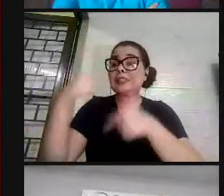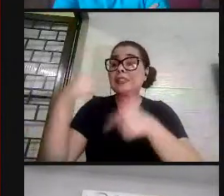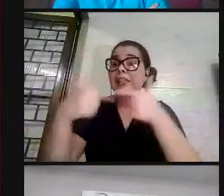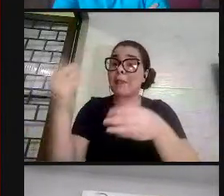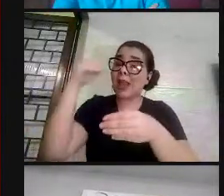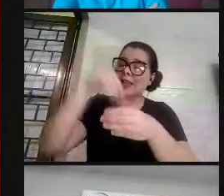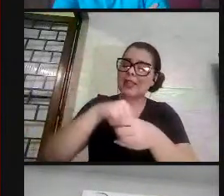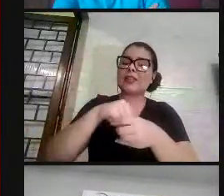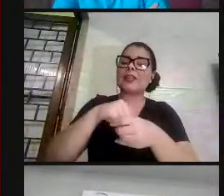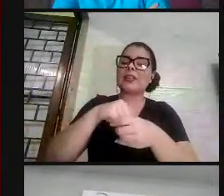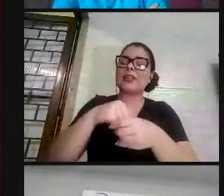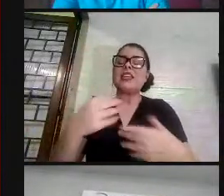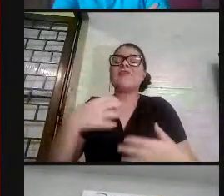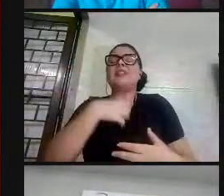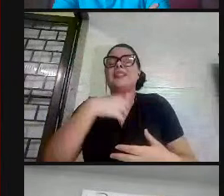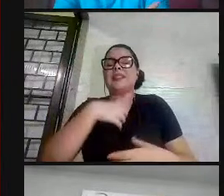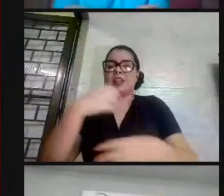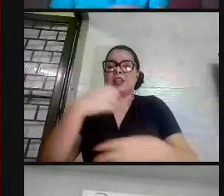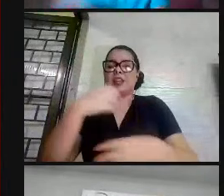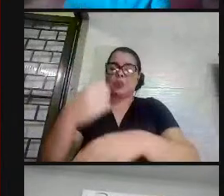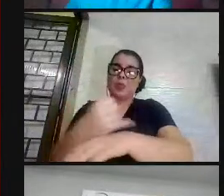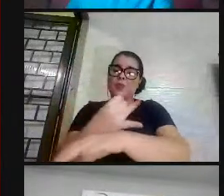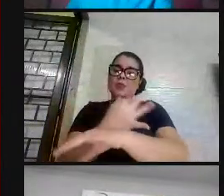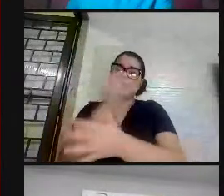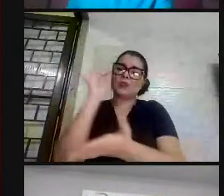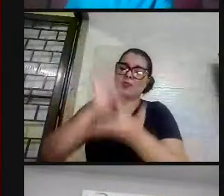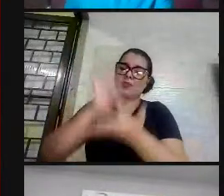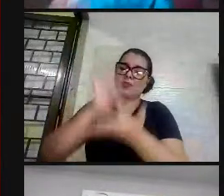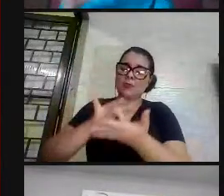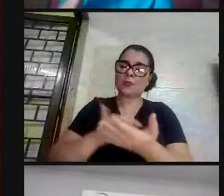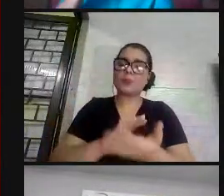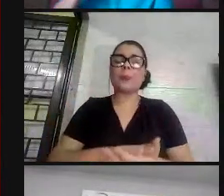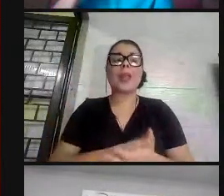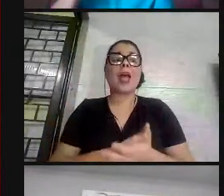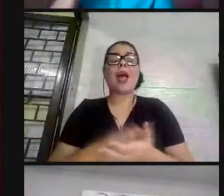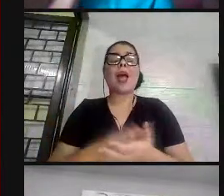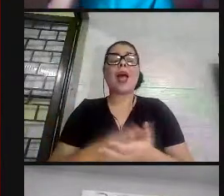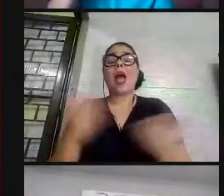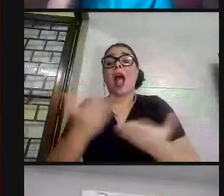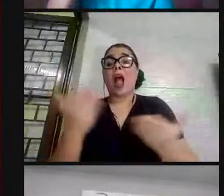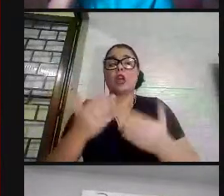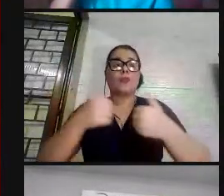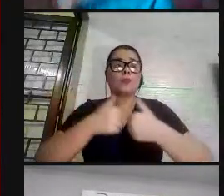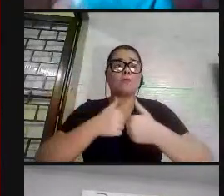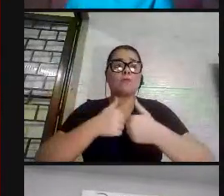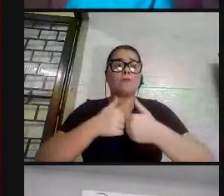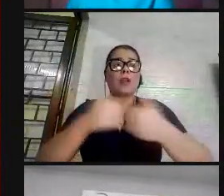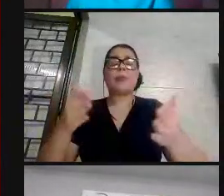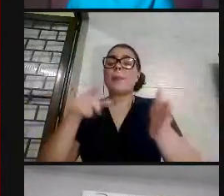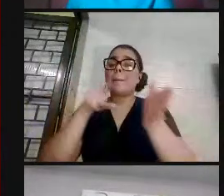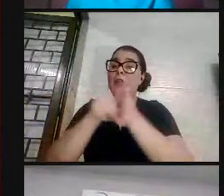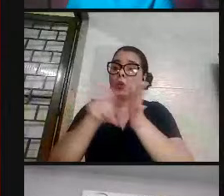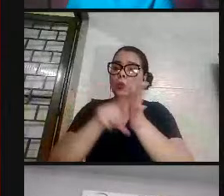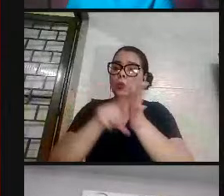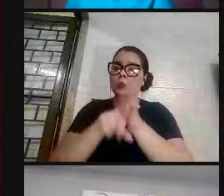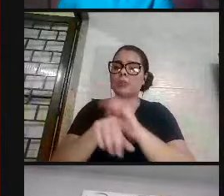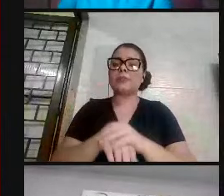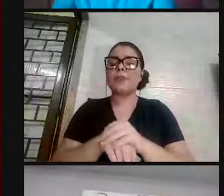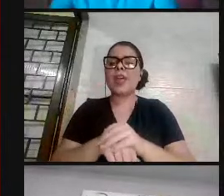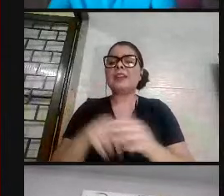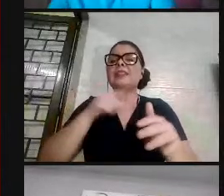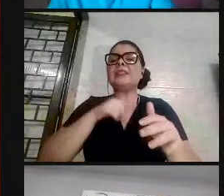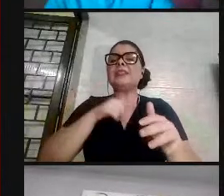e é de emocionar de verdade. A gente agora vai abrir para a pergunta. Tem uma